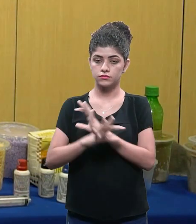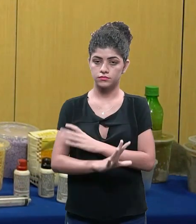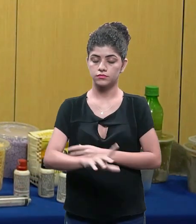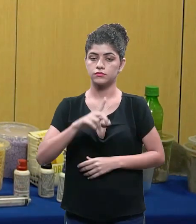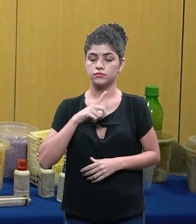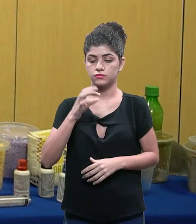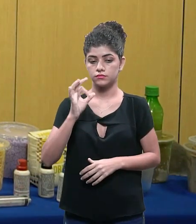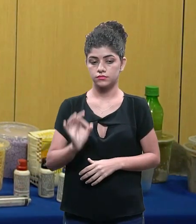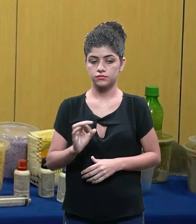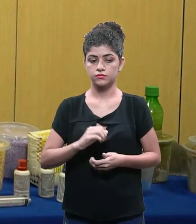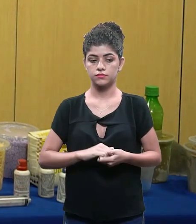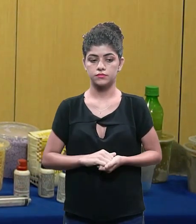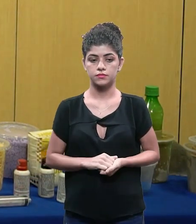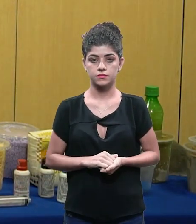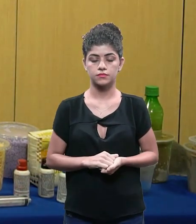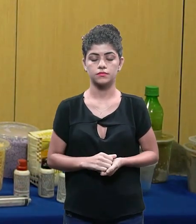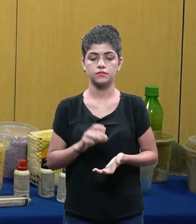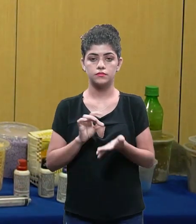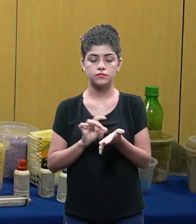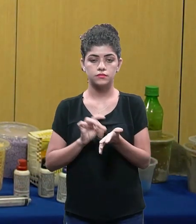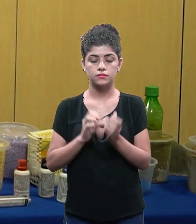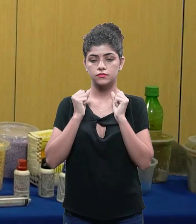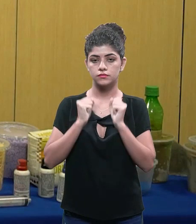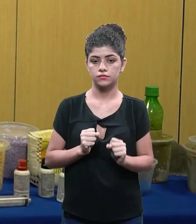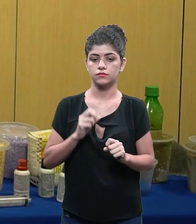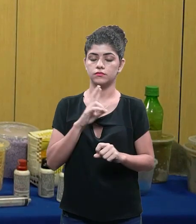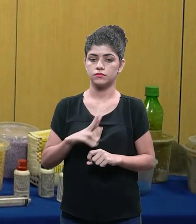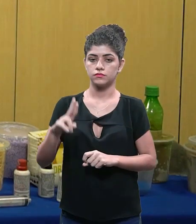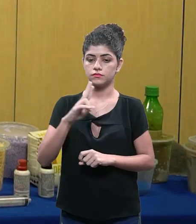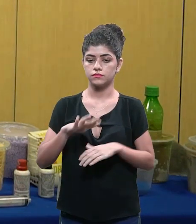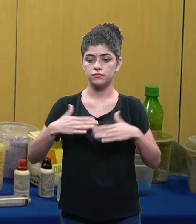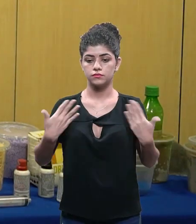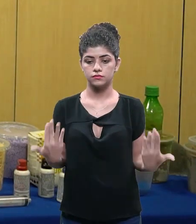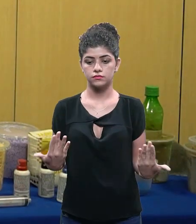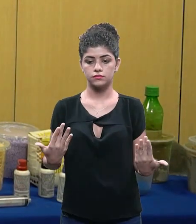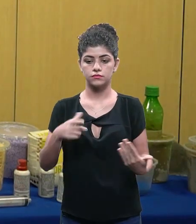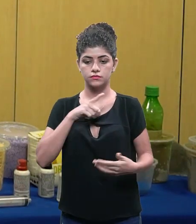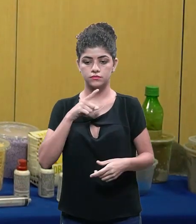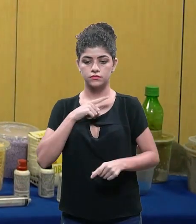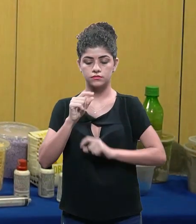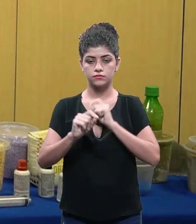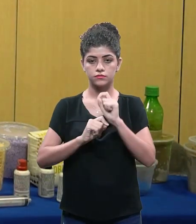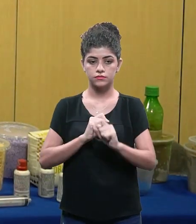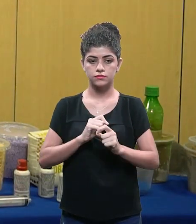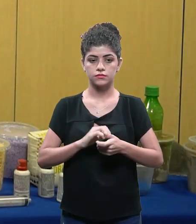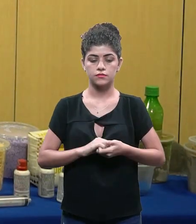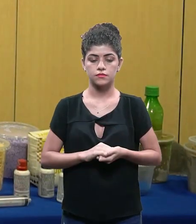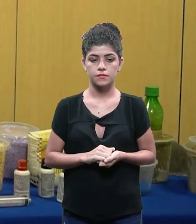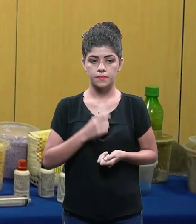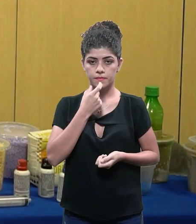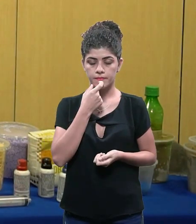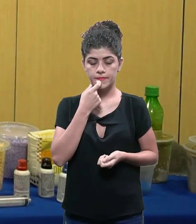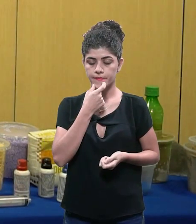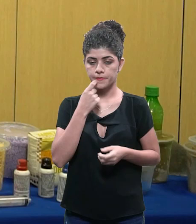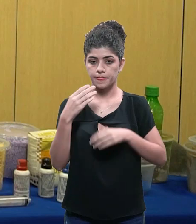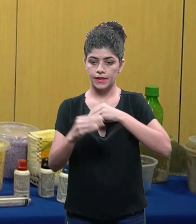pra saber que se no final elas vão virar sólidos e serem realmente possíveis de serem replicadas. Então o que tá na tela pra vocês é